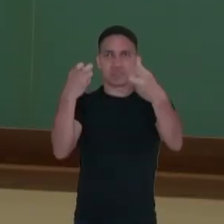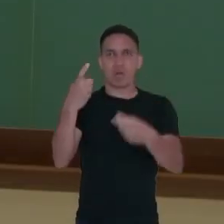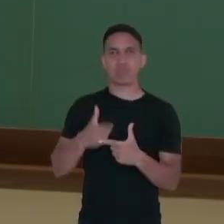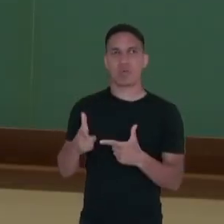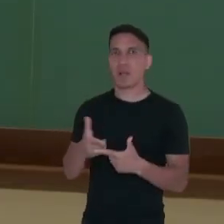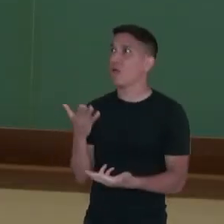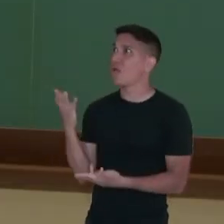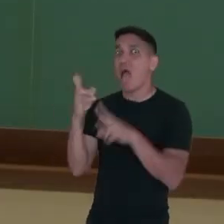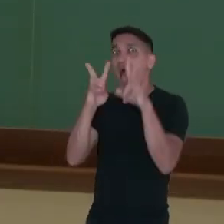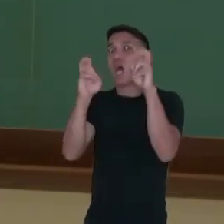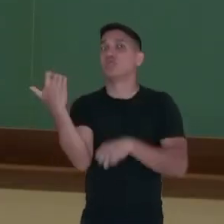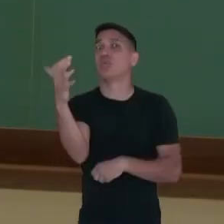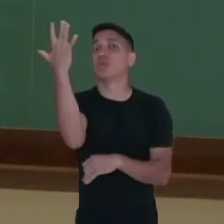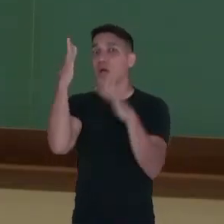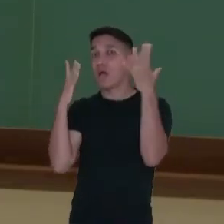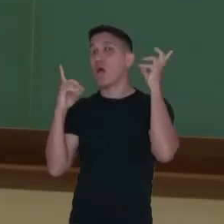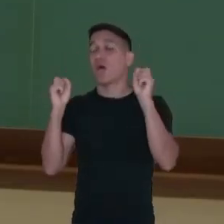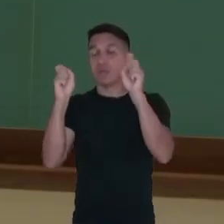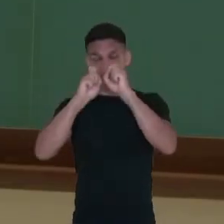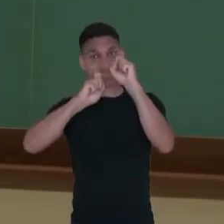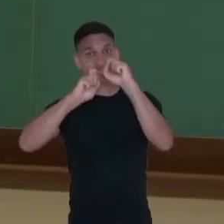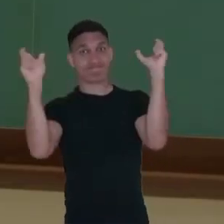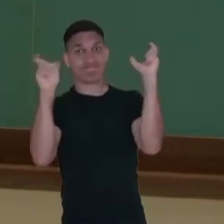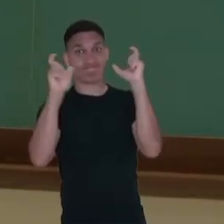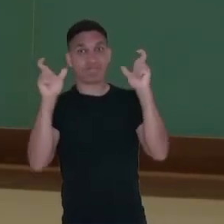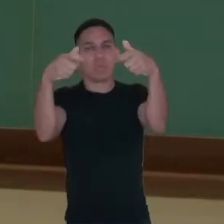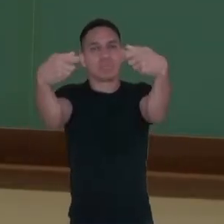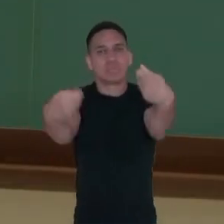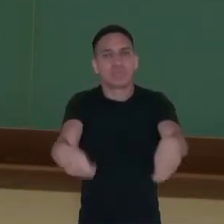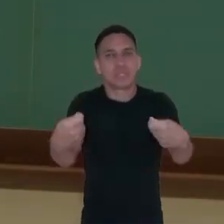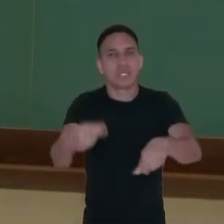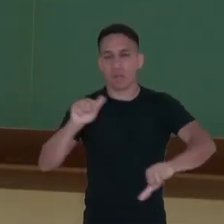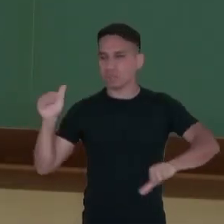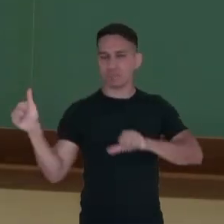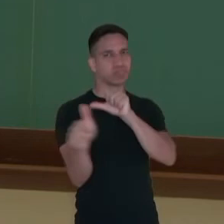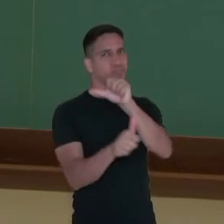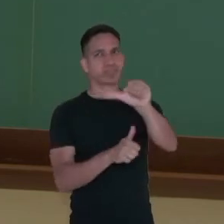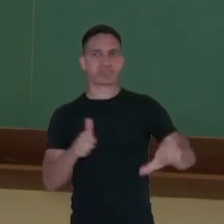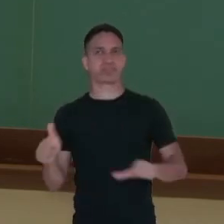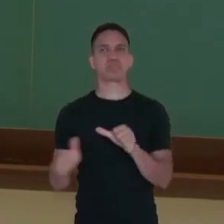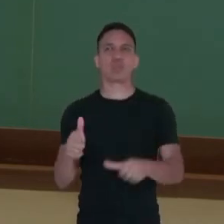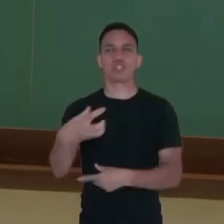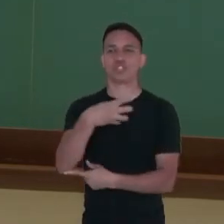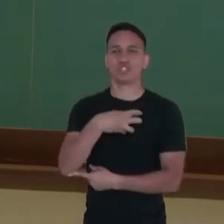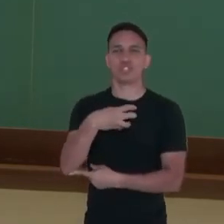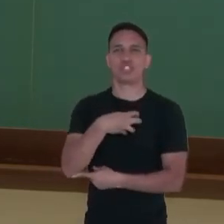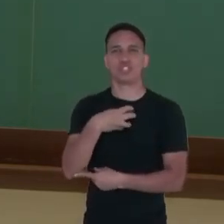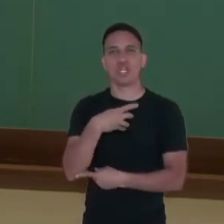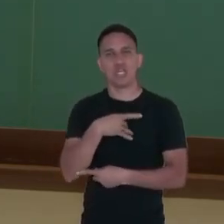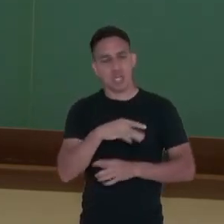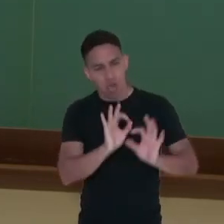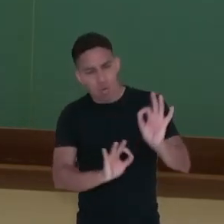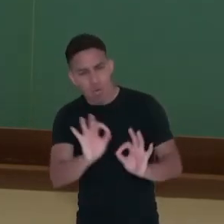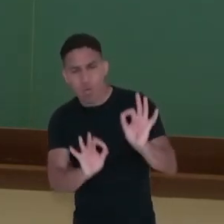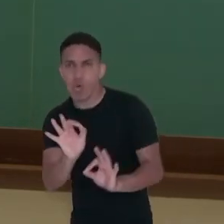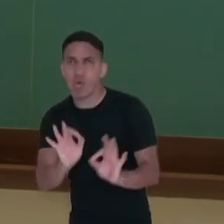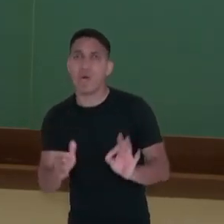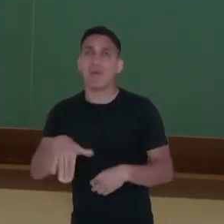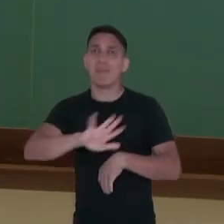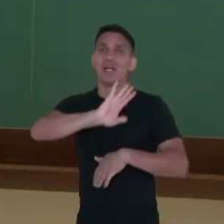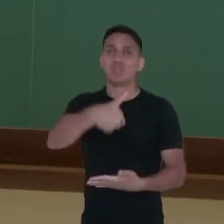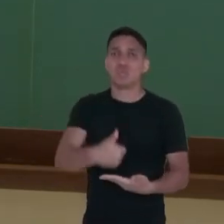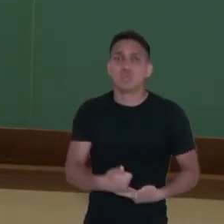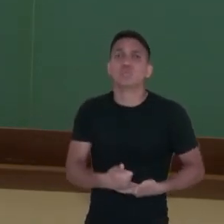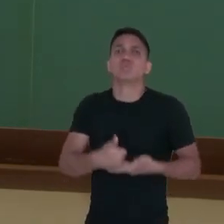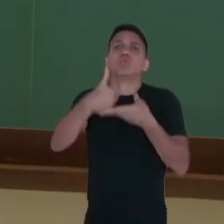E a questão ambiental, que nos alerta para a necessidade de uma mudança, de um modo de produção mais sustentável,